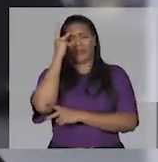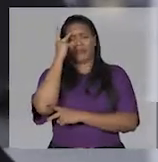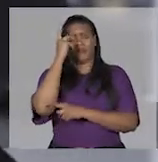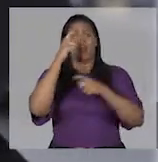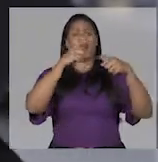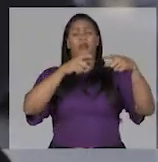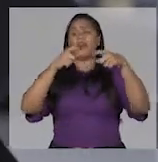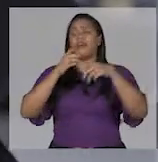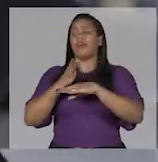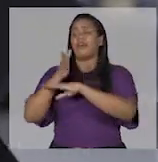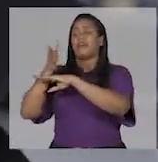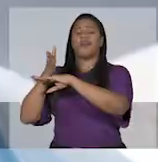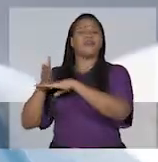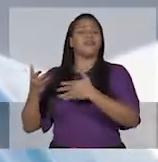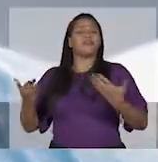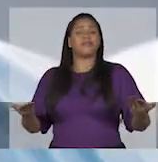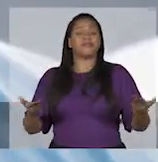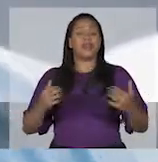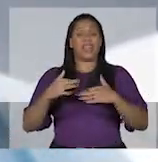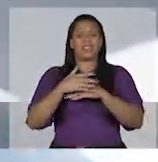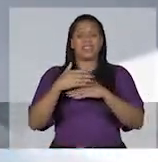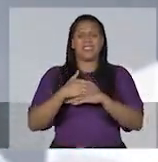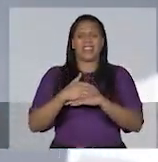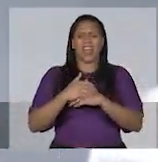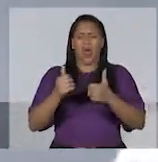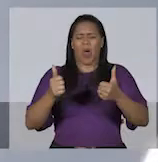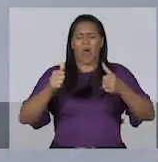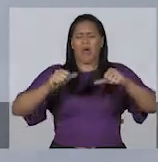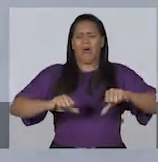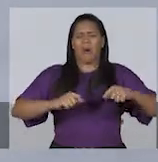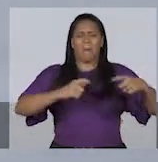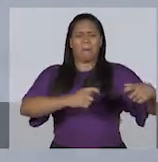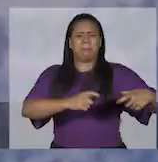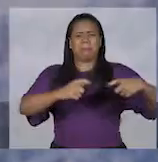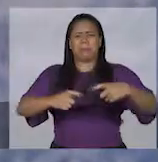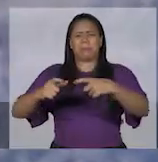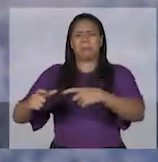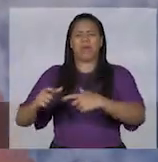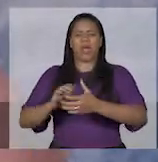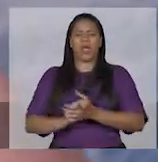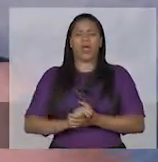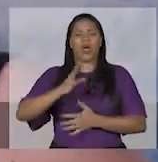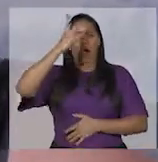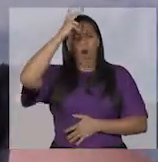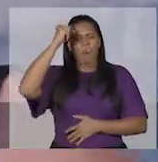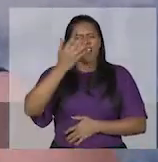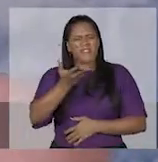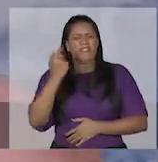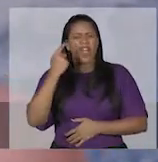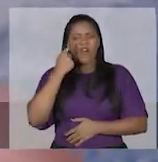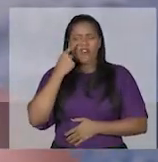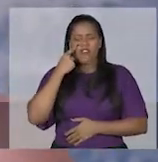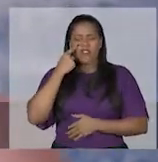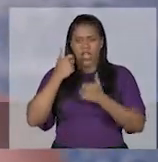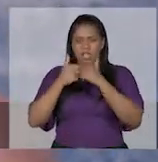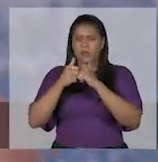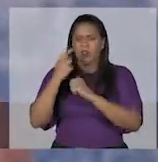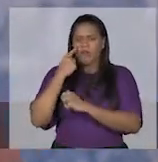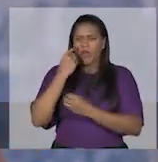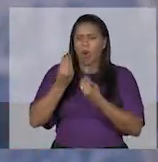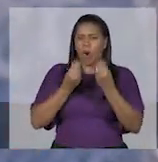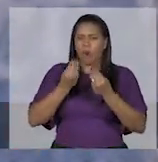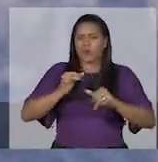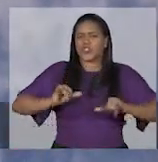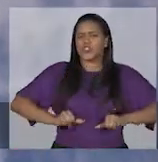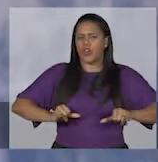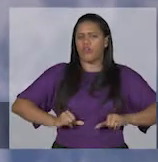leva ninguém a lugar nenhum A cidade tá acabada, só tem buraco e valeta Só ver, venha pro ponto de ônibus, passar, pegar o transporte Pra